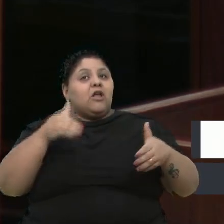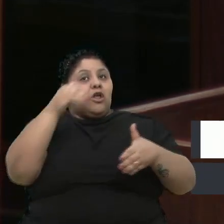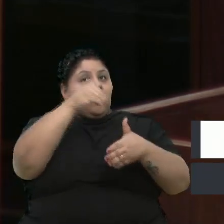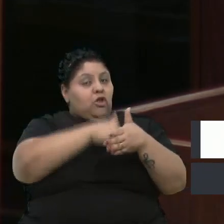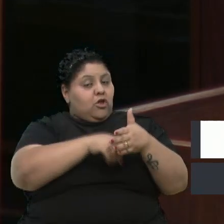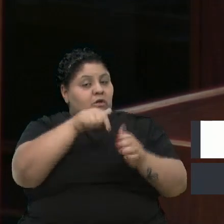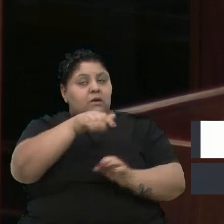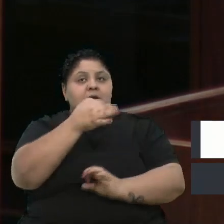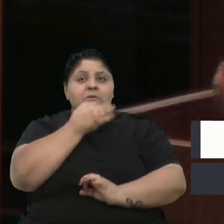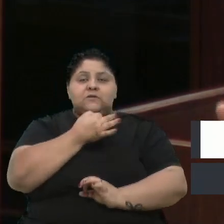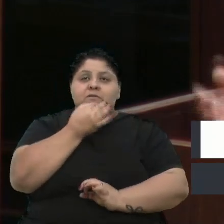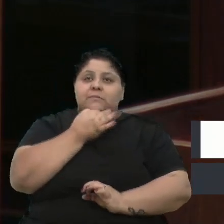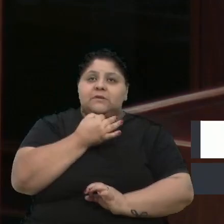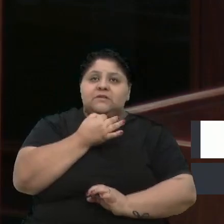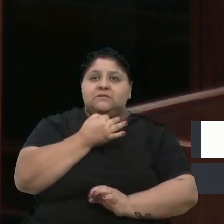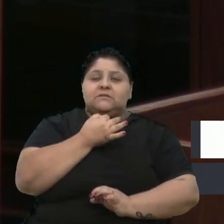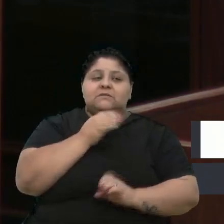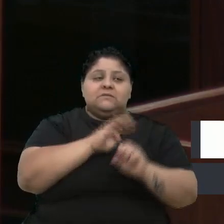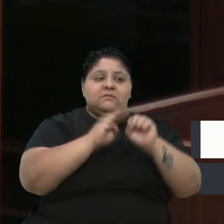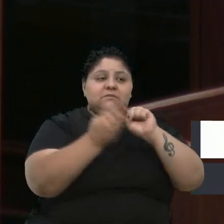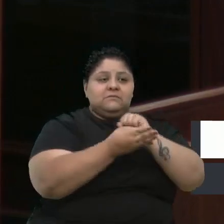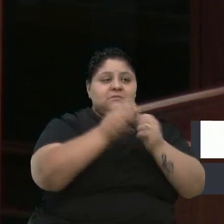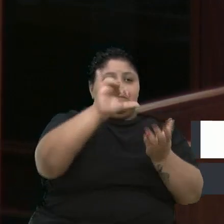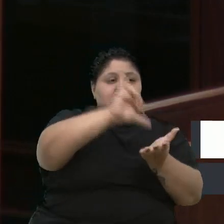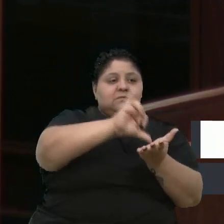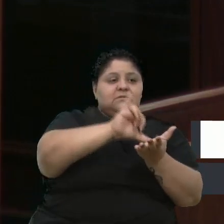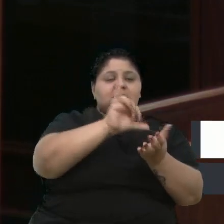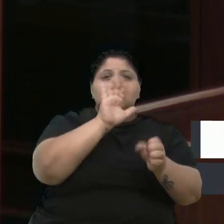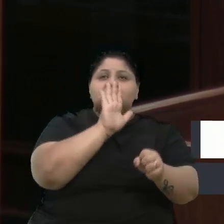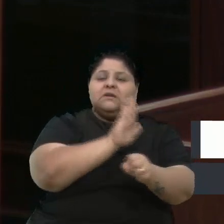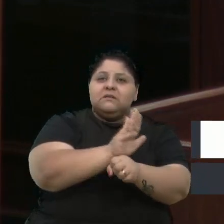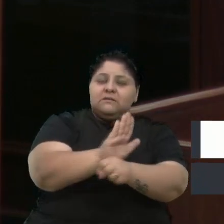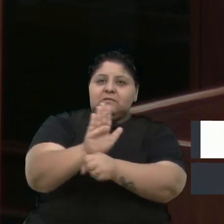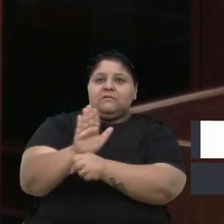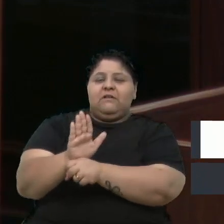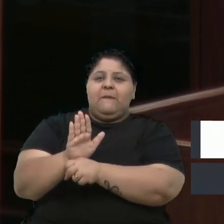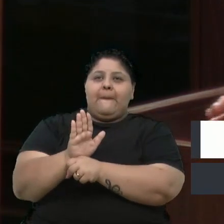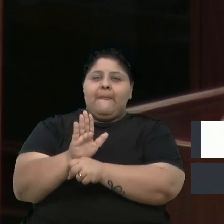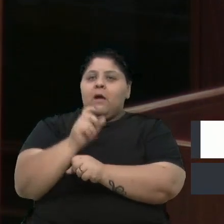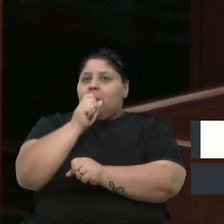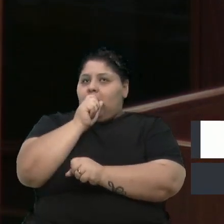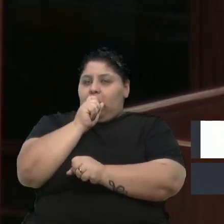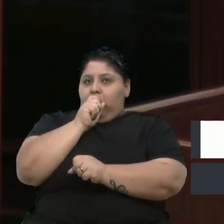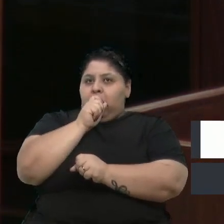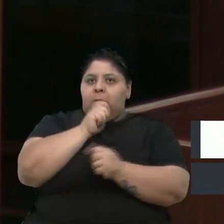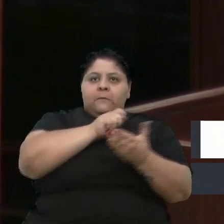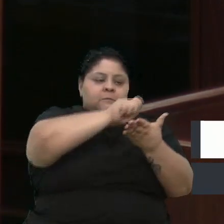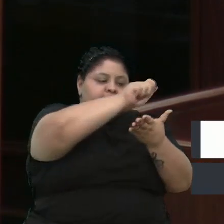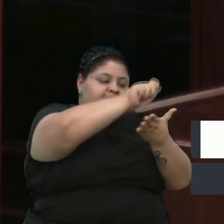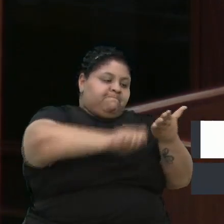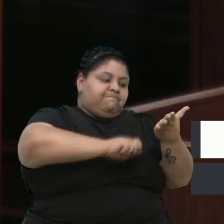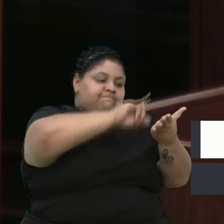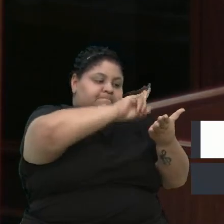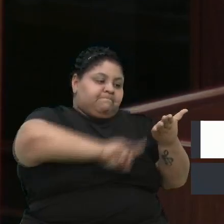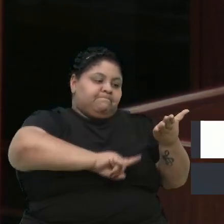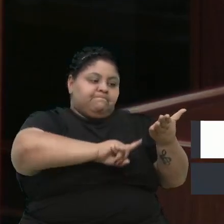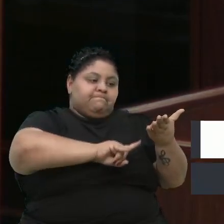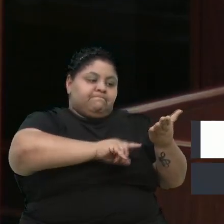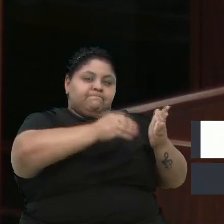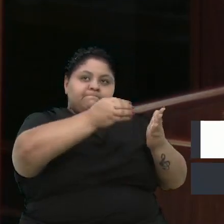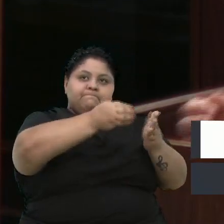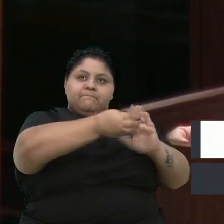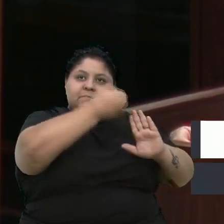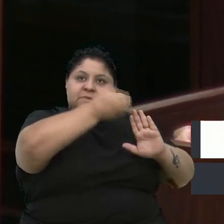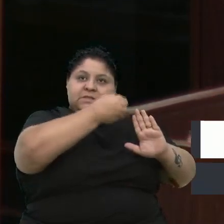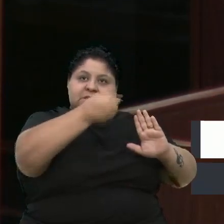Caxias do Sul, dos bairros, do centro, ajude assinando esse ofício para que nós possamos